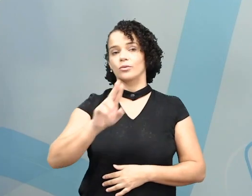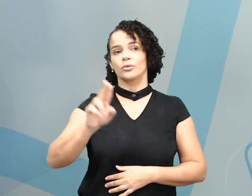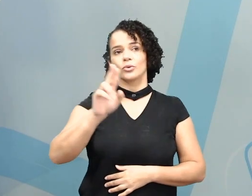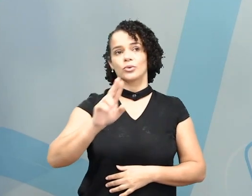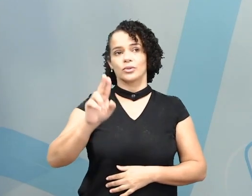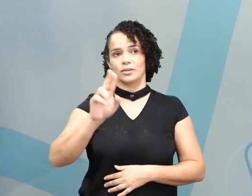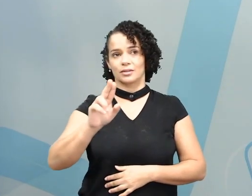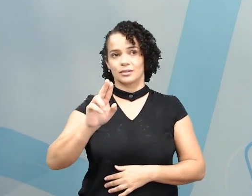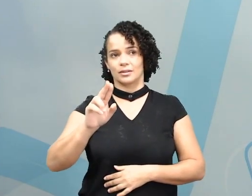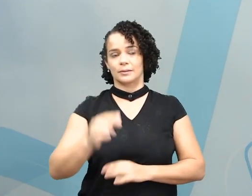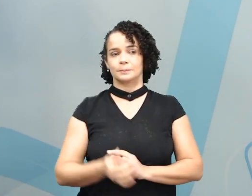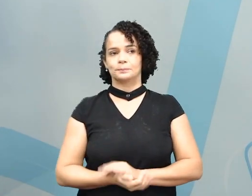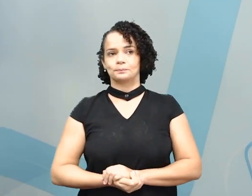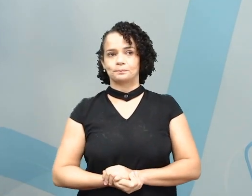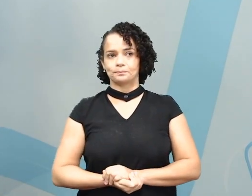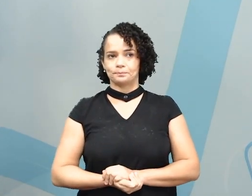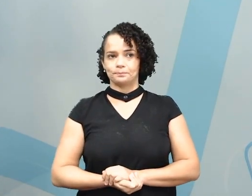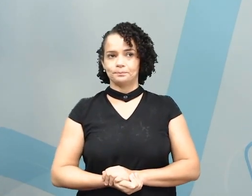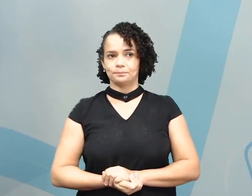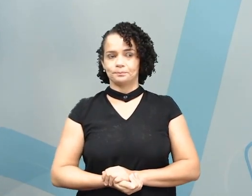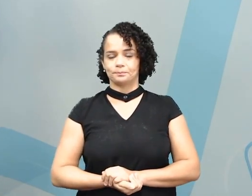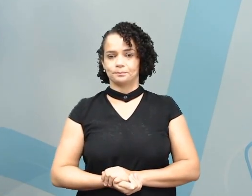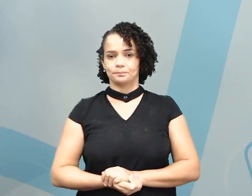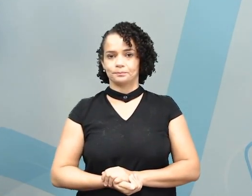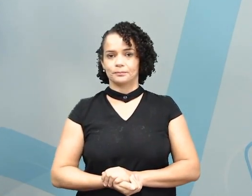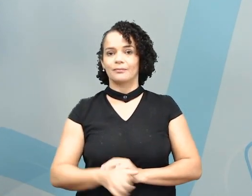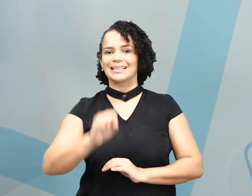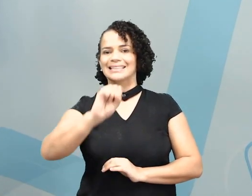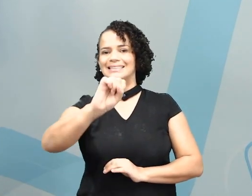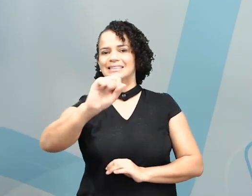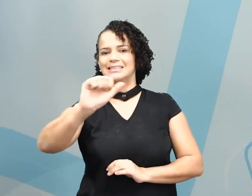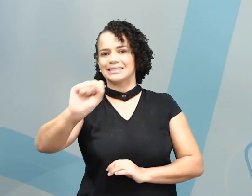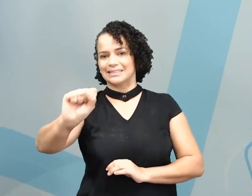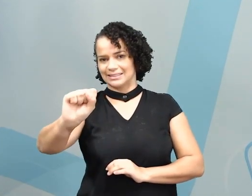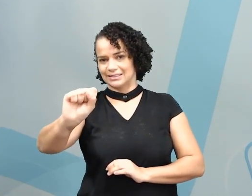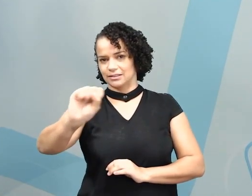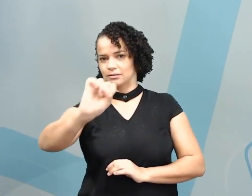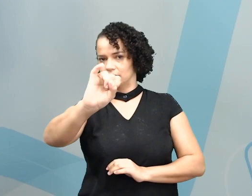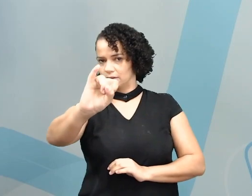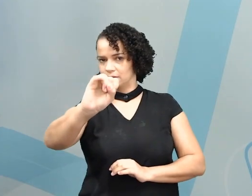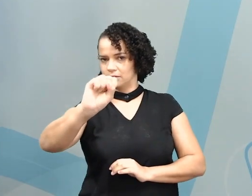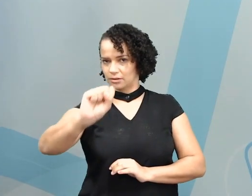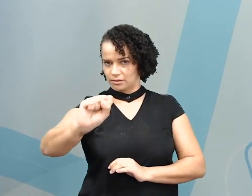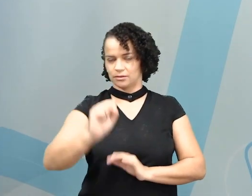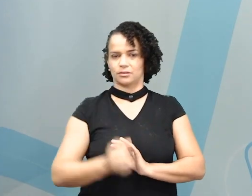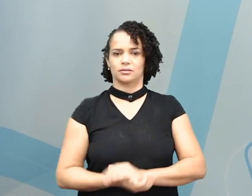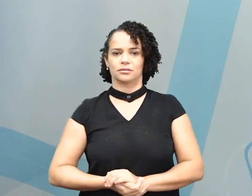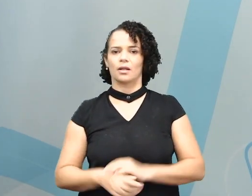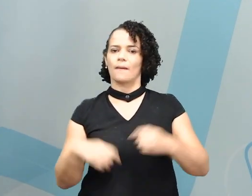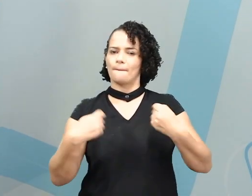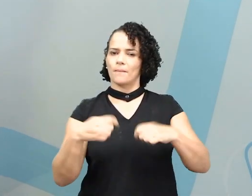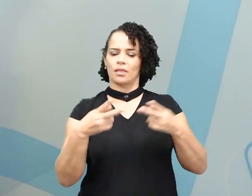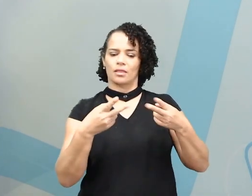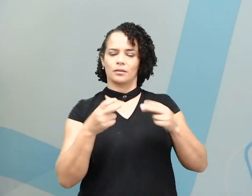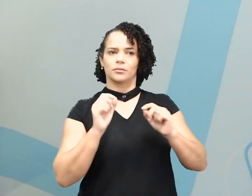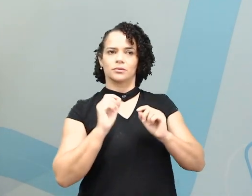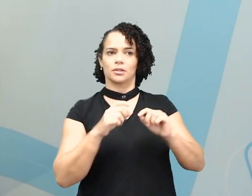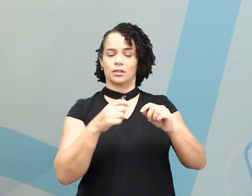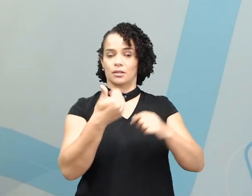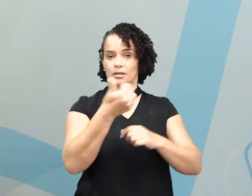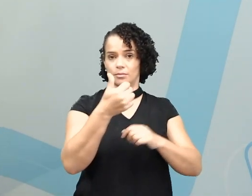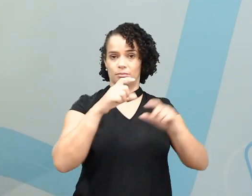ou she is a teacher. Então percebam que aqui